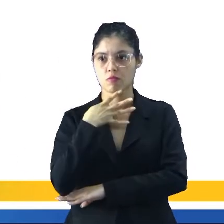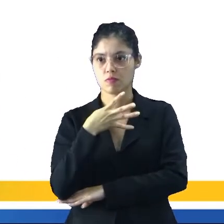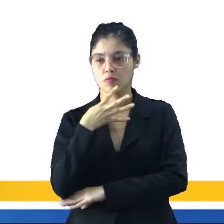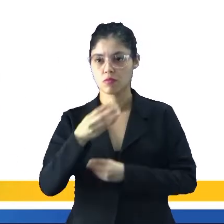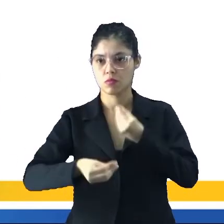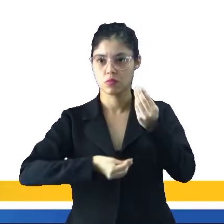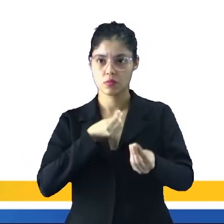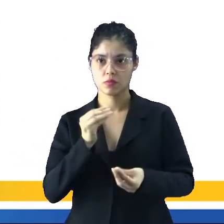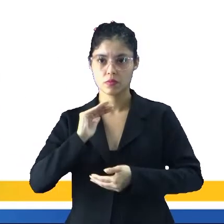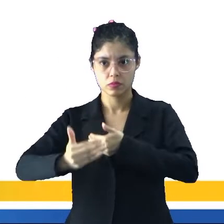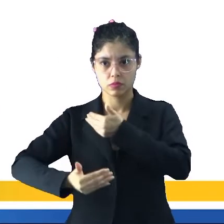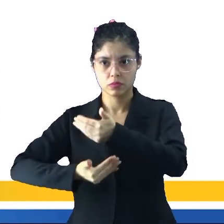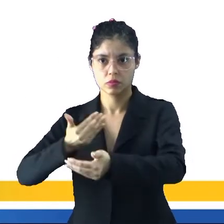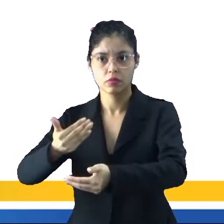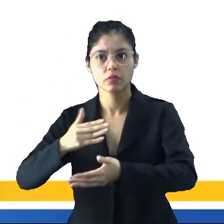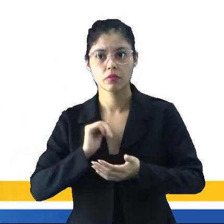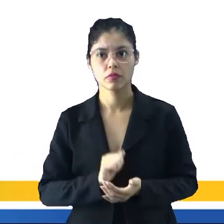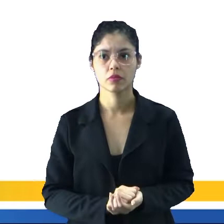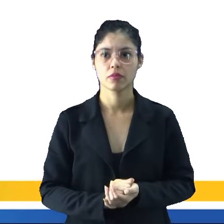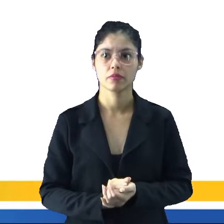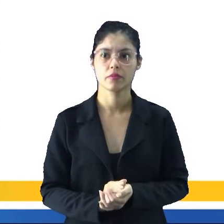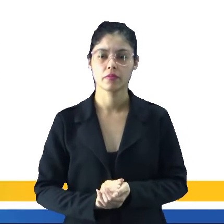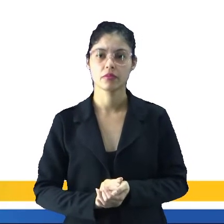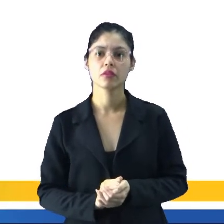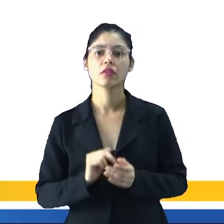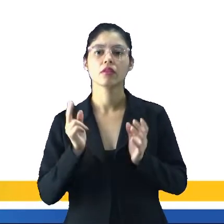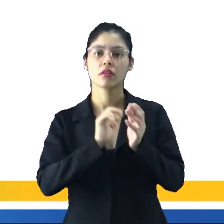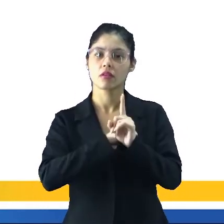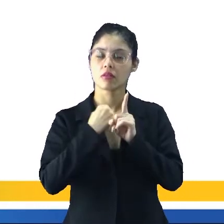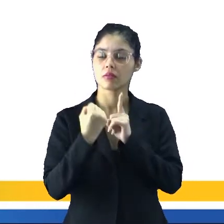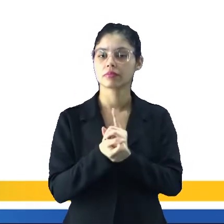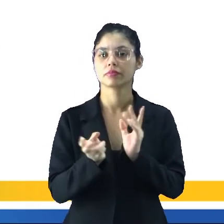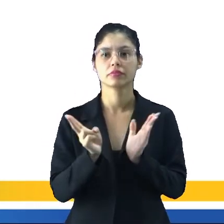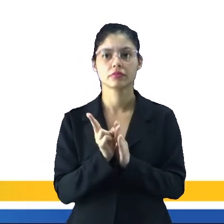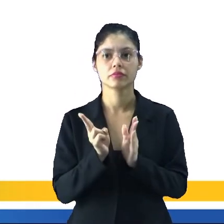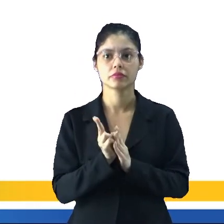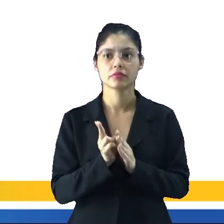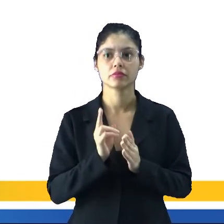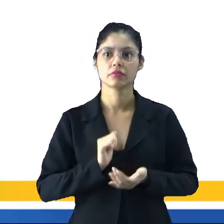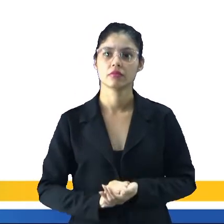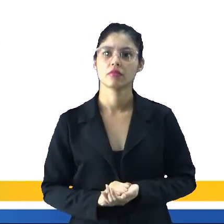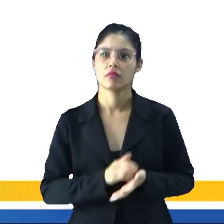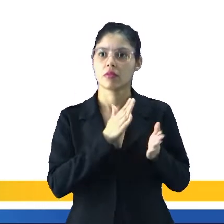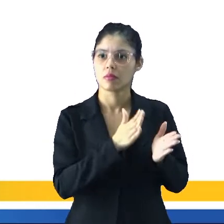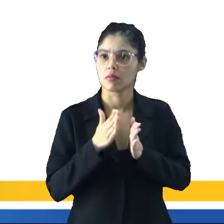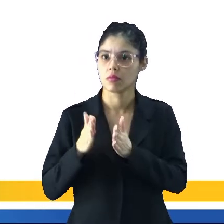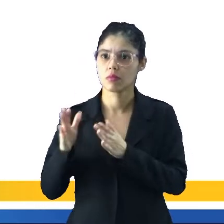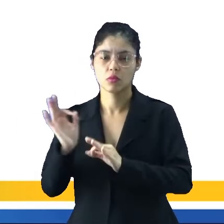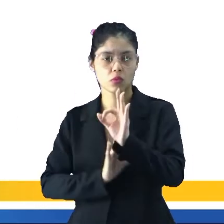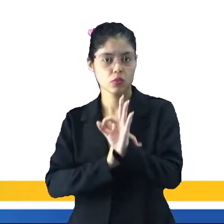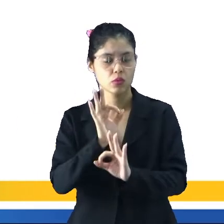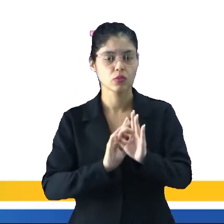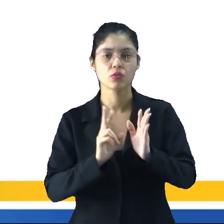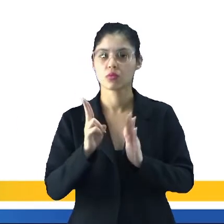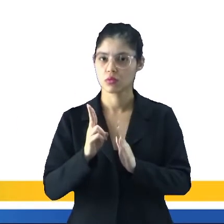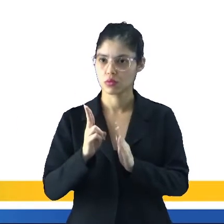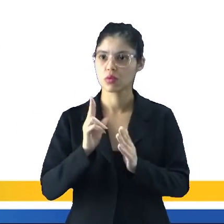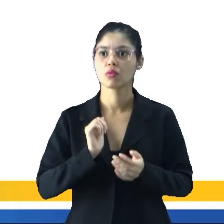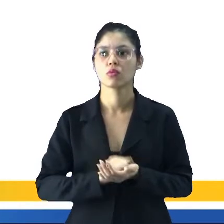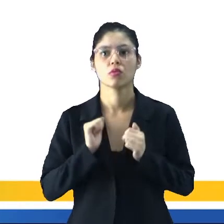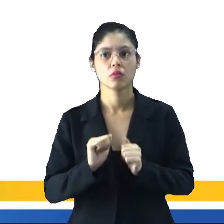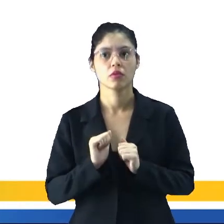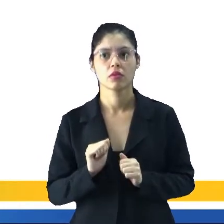um fator gerador do processo cultural das sociedades indígenas, na medida em que os índios e suas organizações sociais